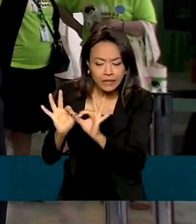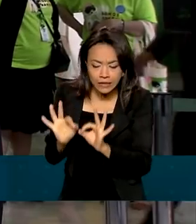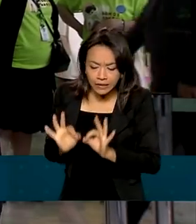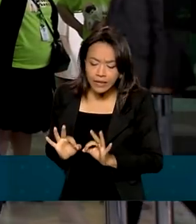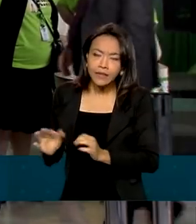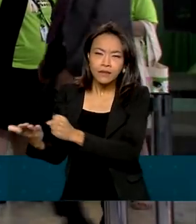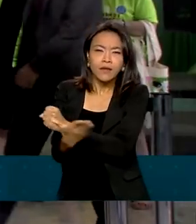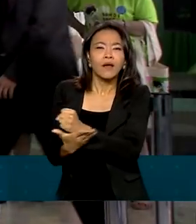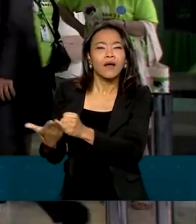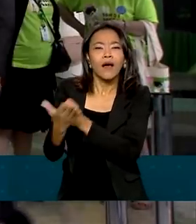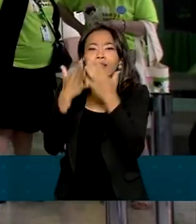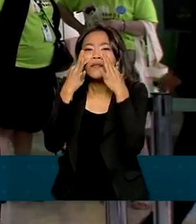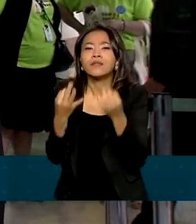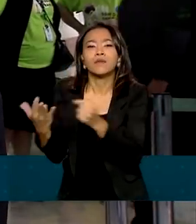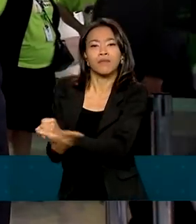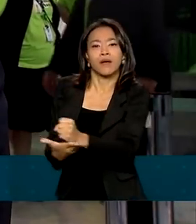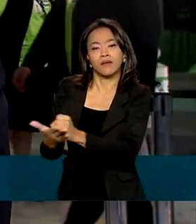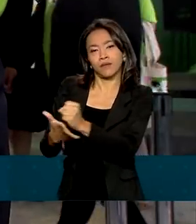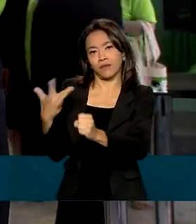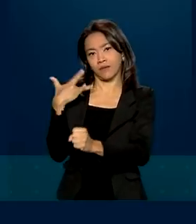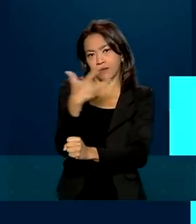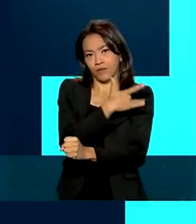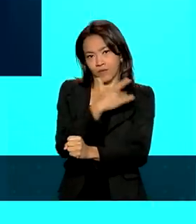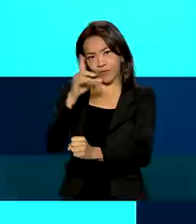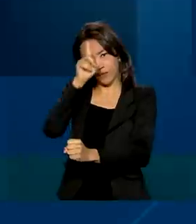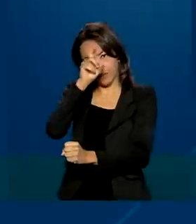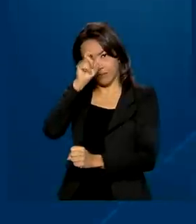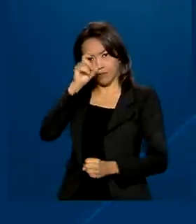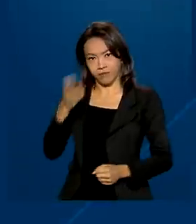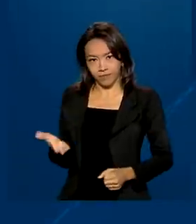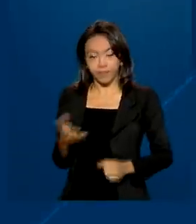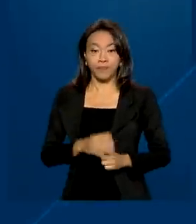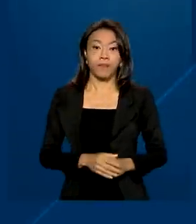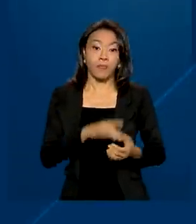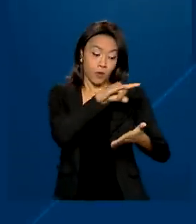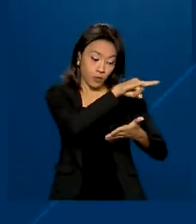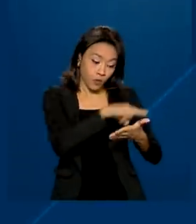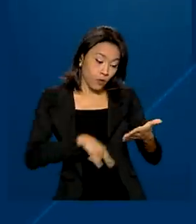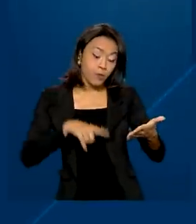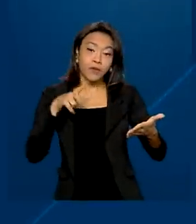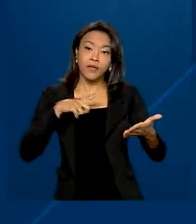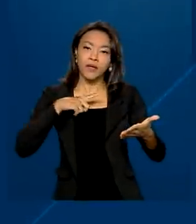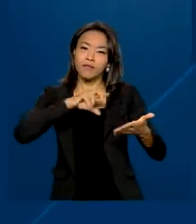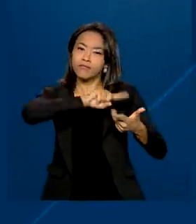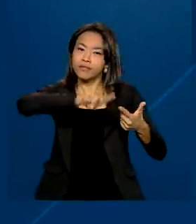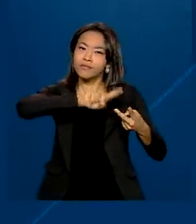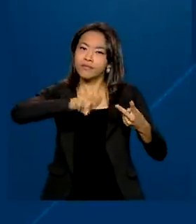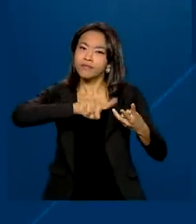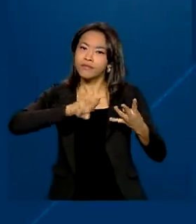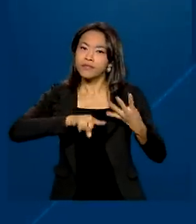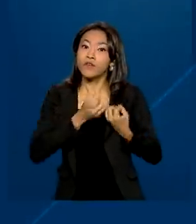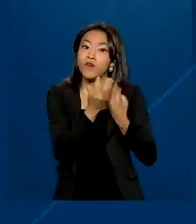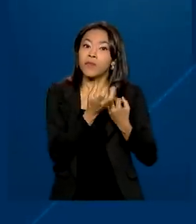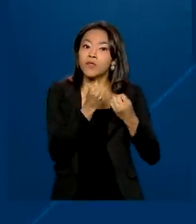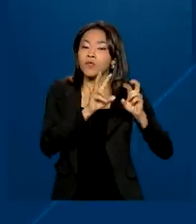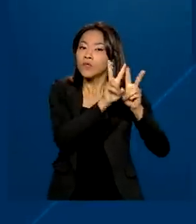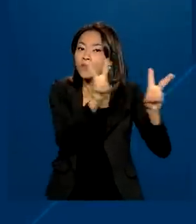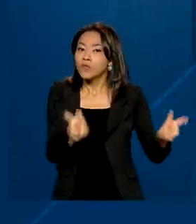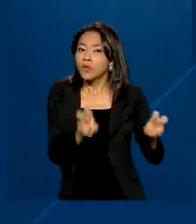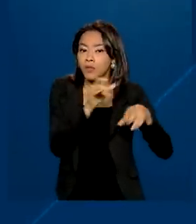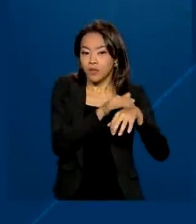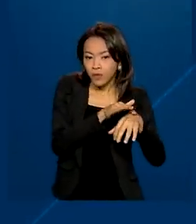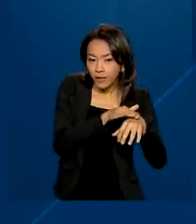primária saúde e onde acontece o atendimento. O documento traz ainda informações sobre o tratamento adequado das doenças,